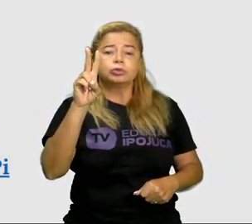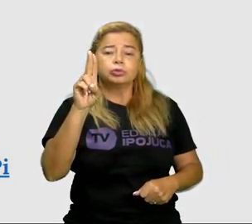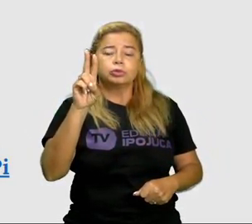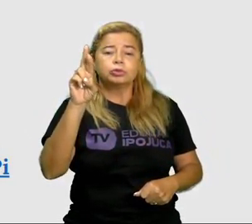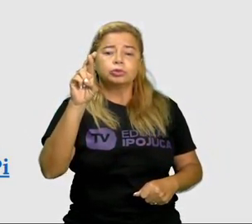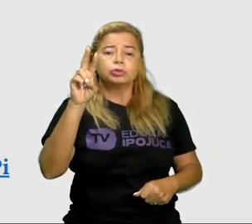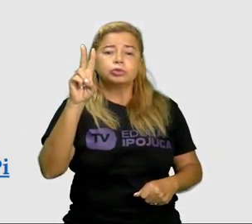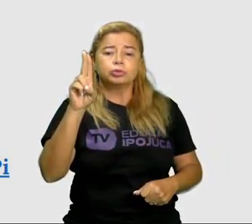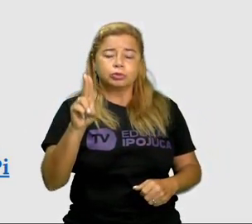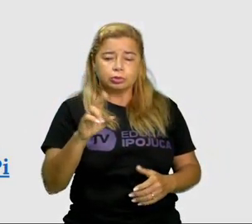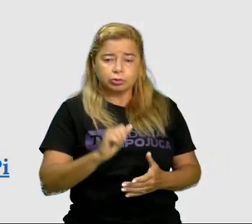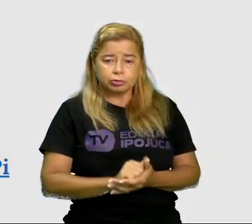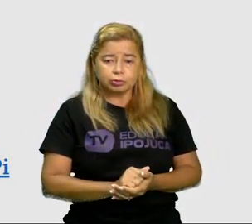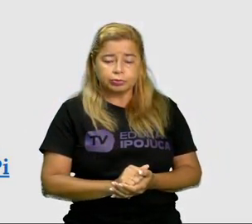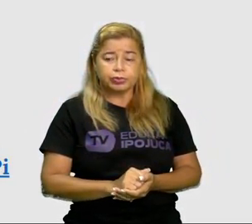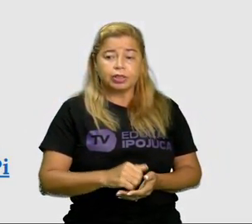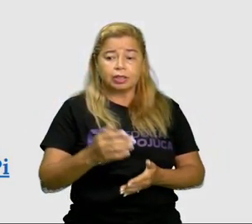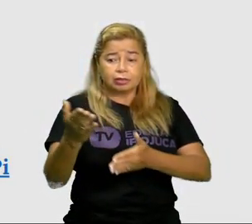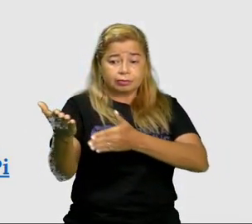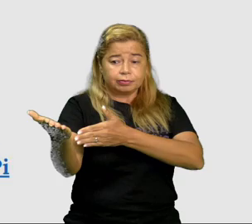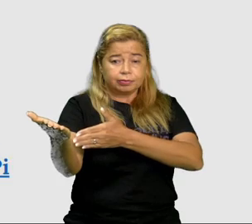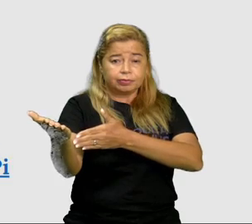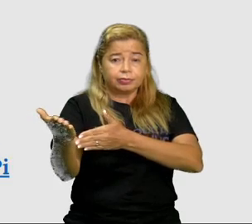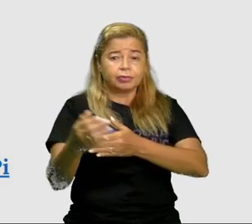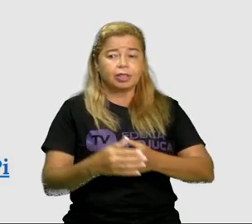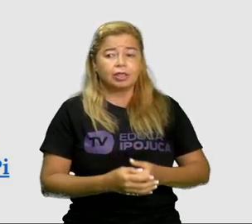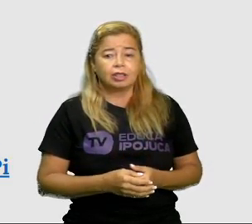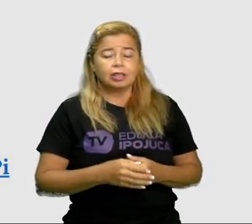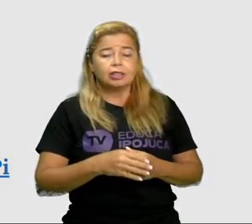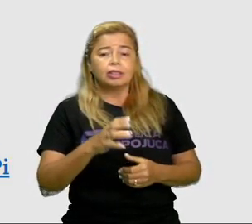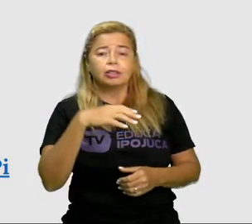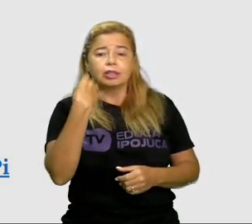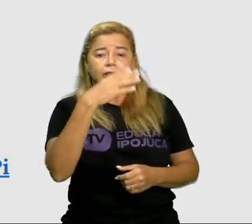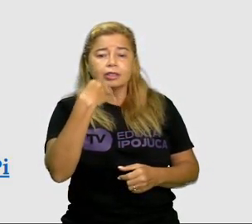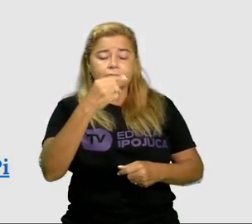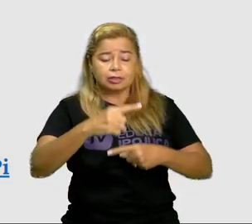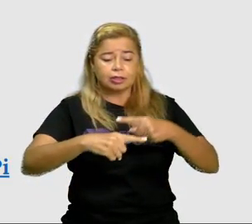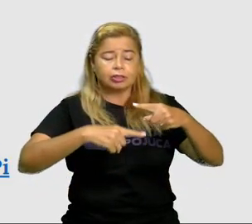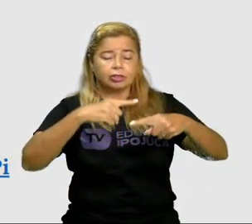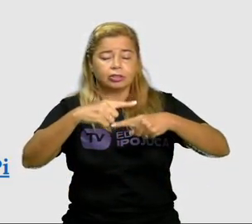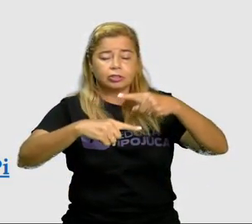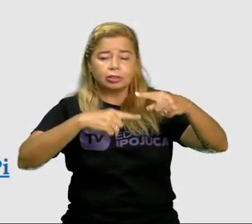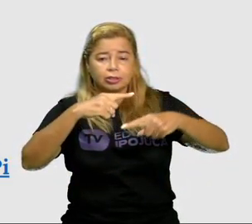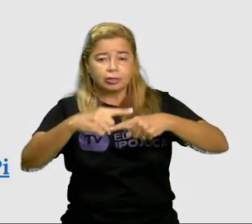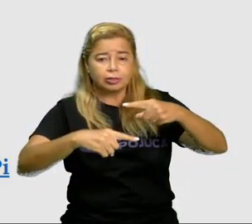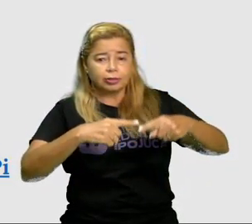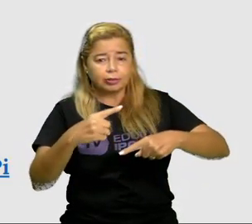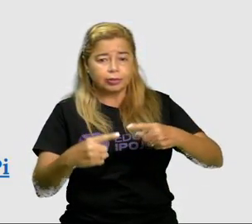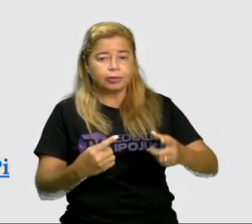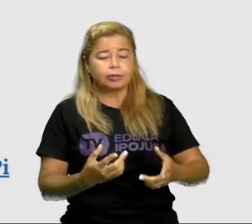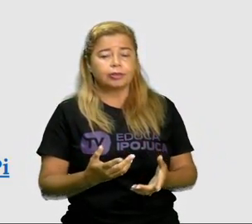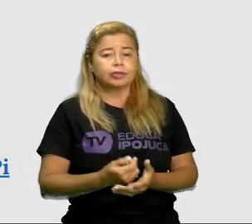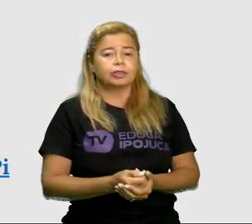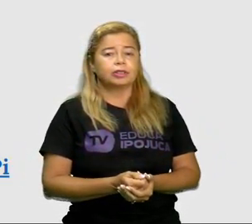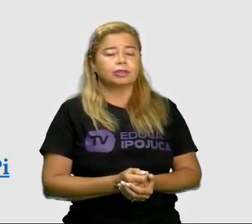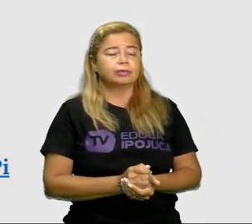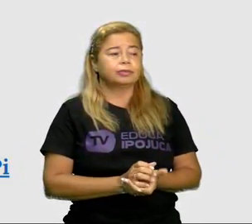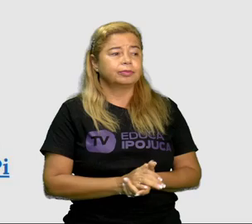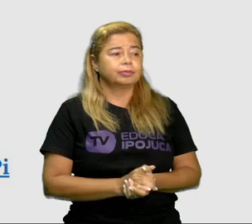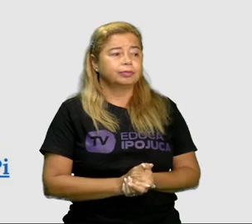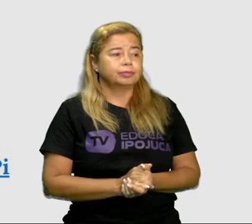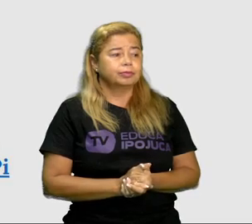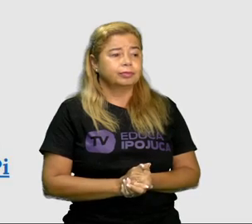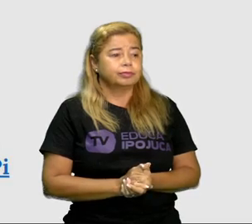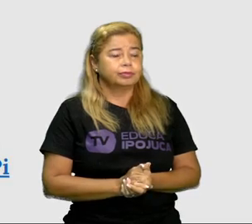na beira do rio, quando o sapo canta, ô maninha, é porque tem frio.